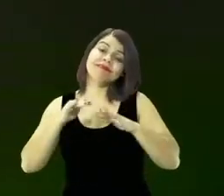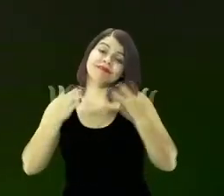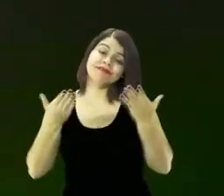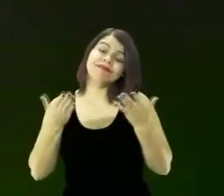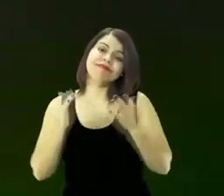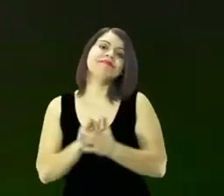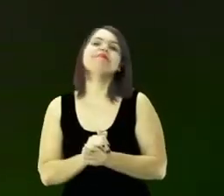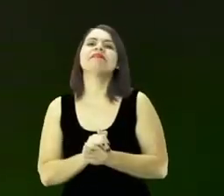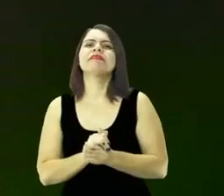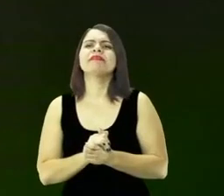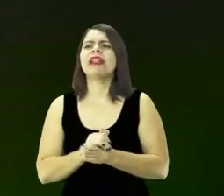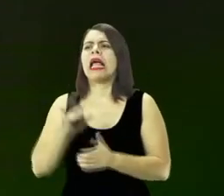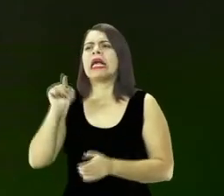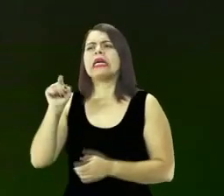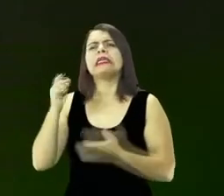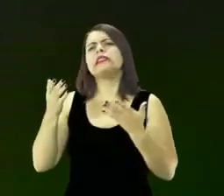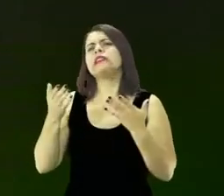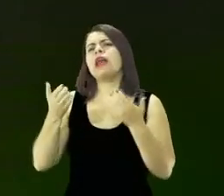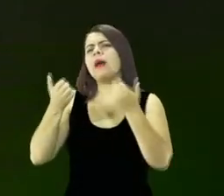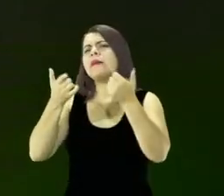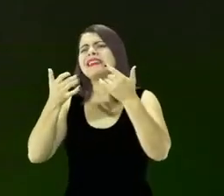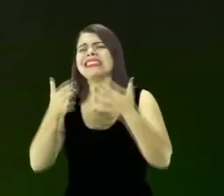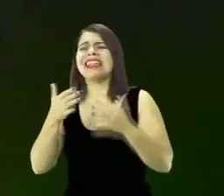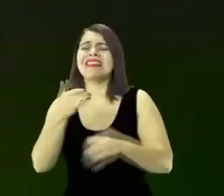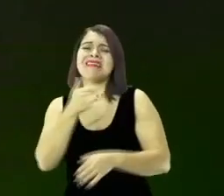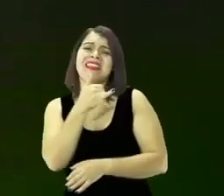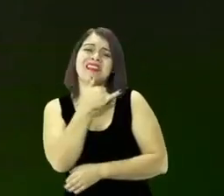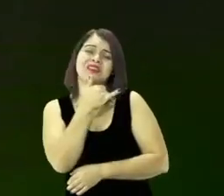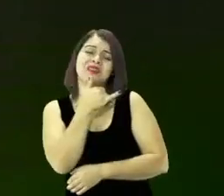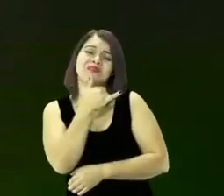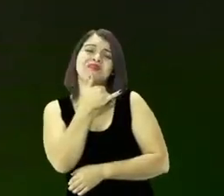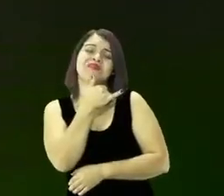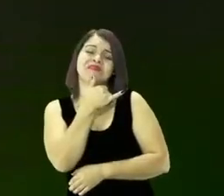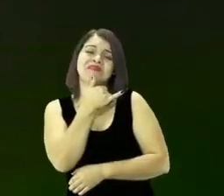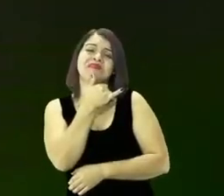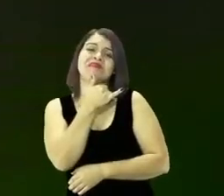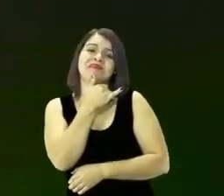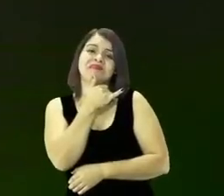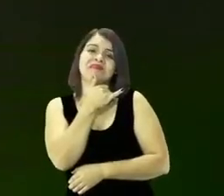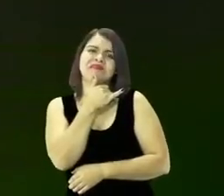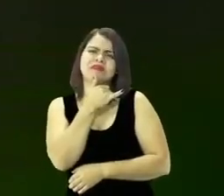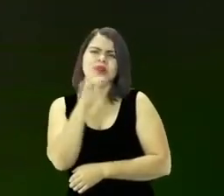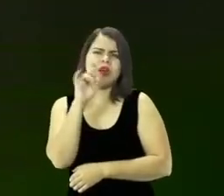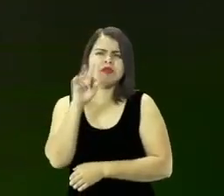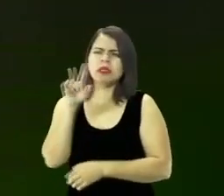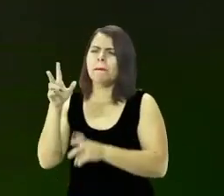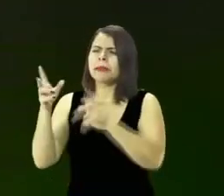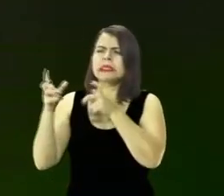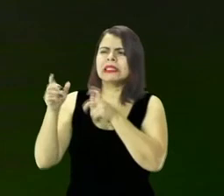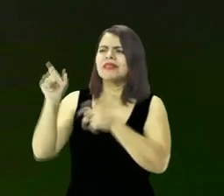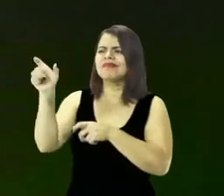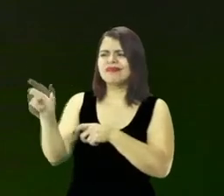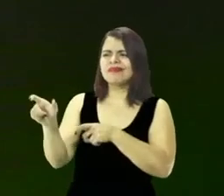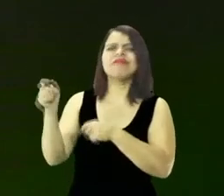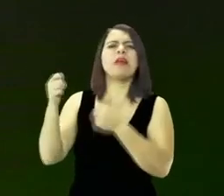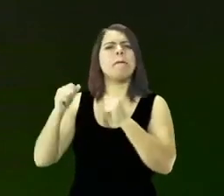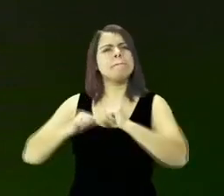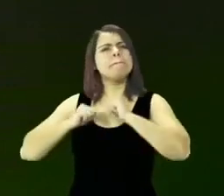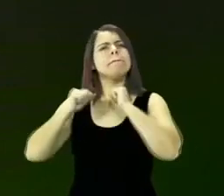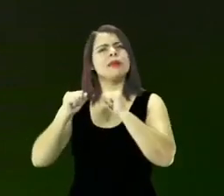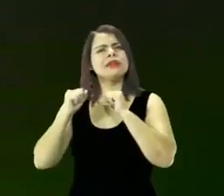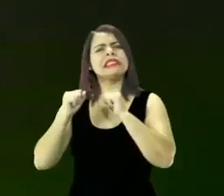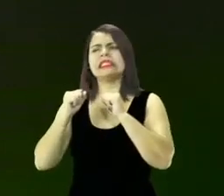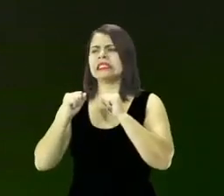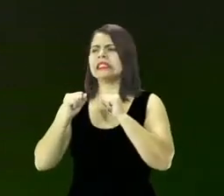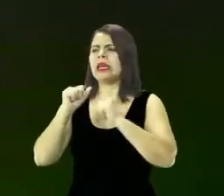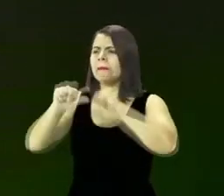Este é o nível mais triste que existe. Você vê que a pessoa poderia saber, mas ela nem sabe, porque ninguém